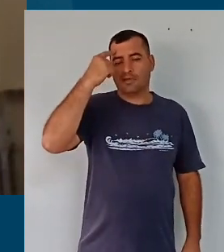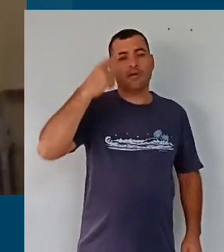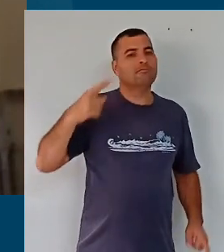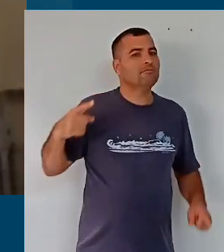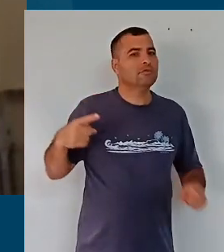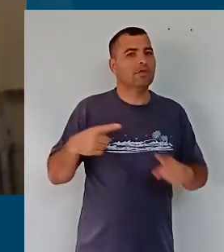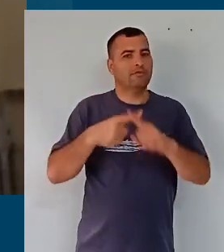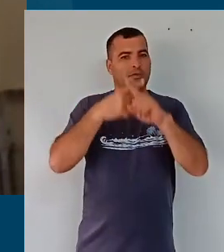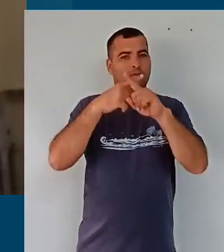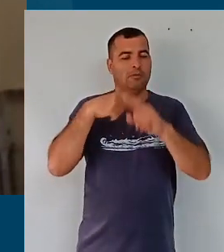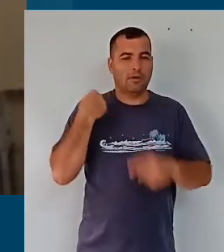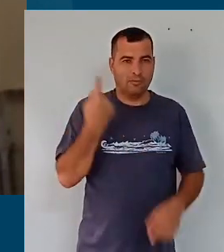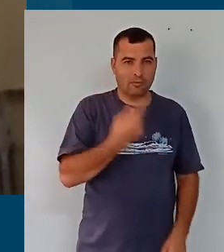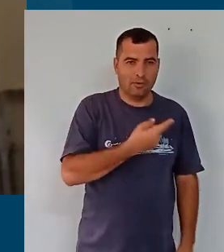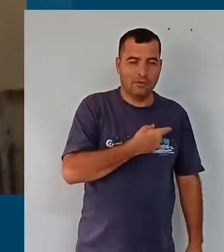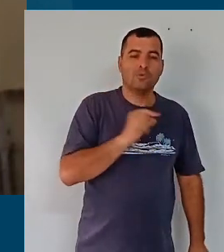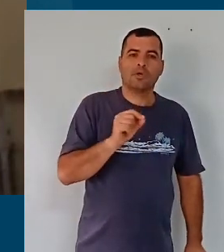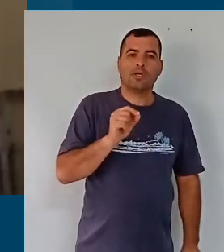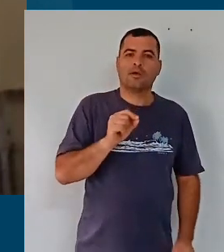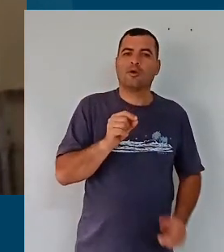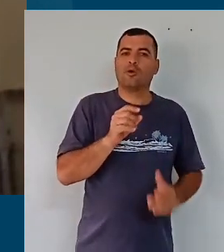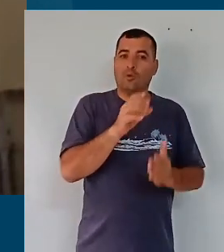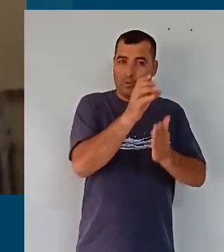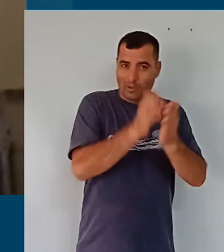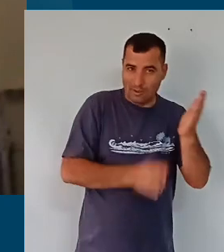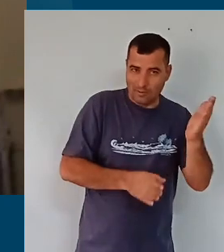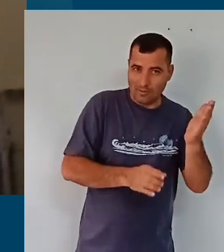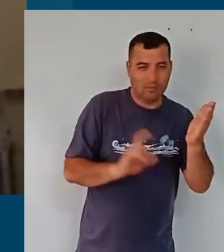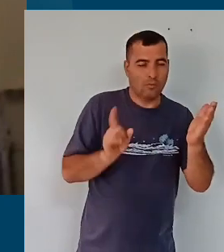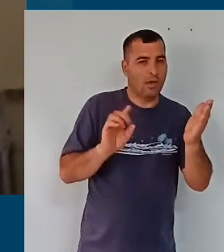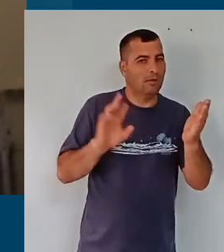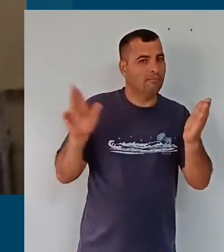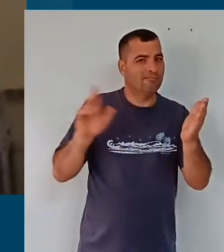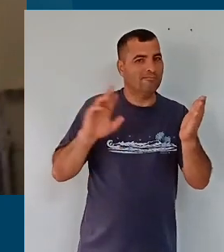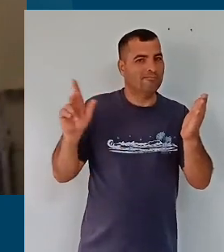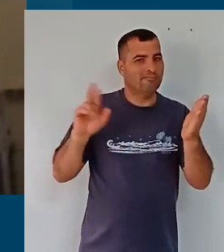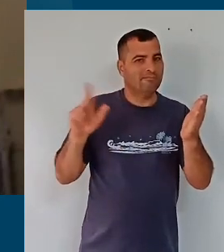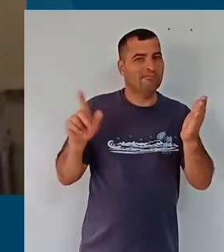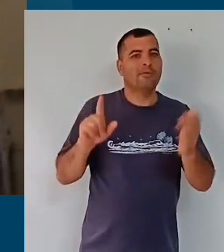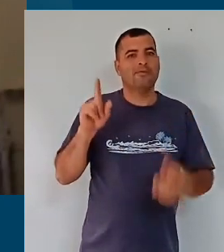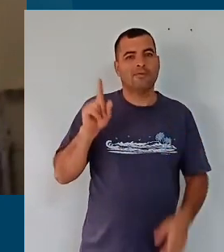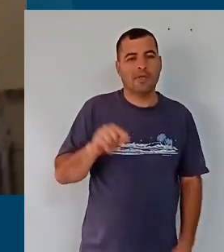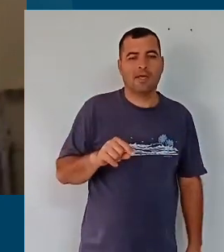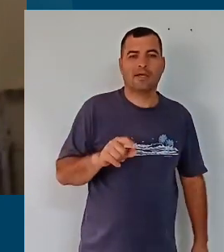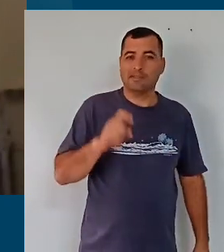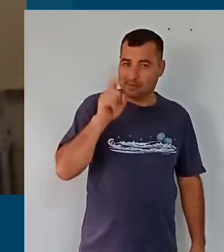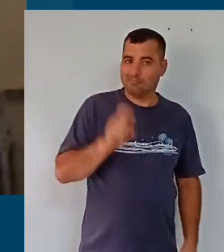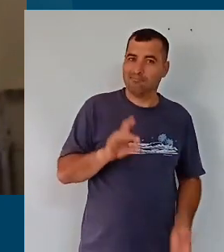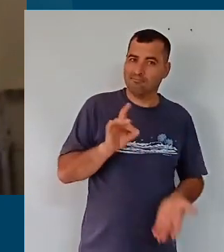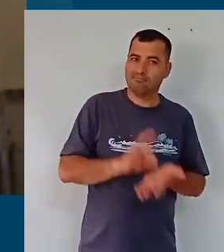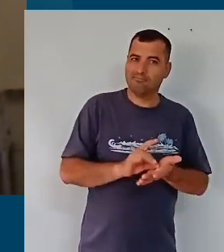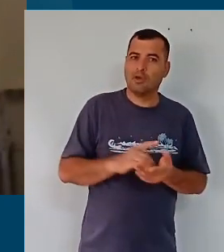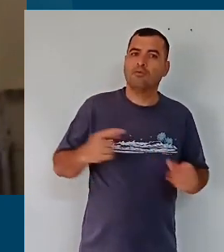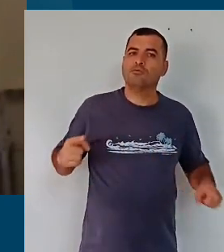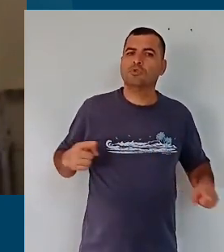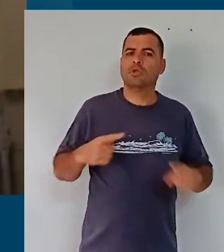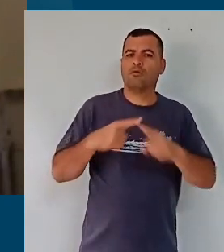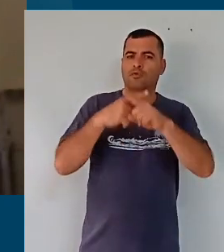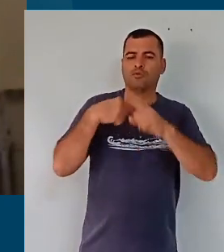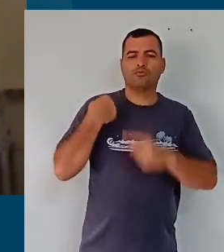O nosso grande desafio não foi o currículo. Foi, será, na verdade, os